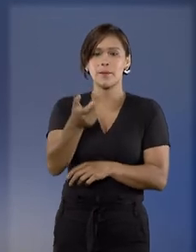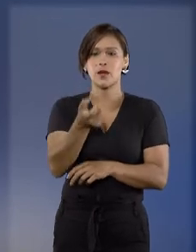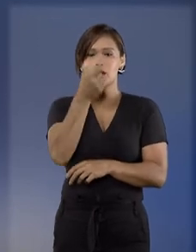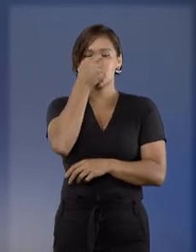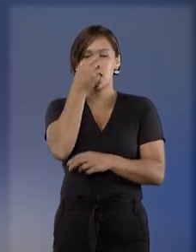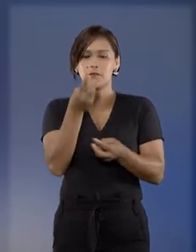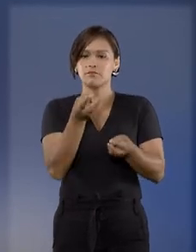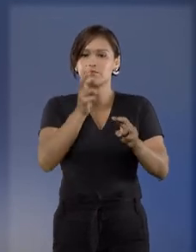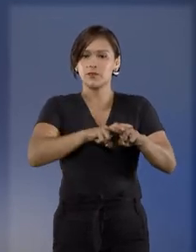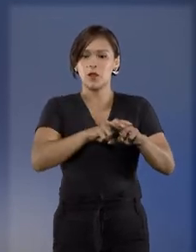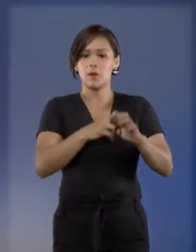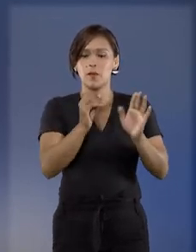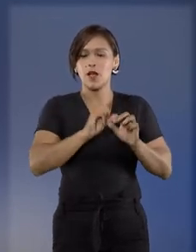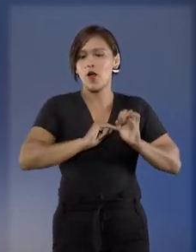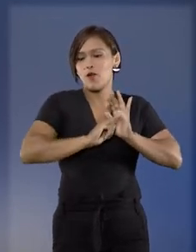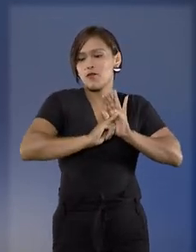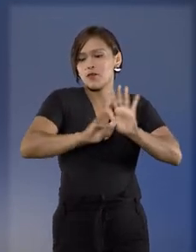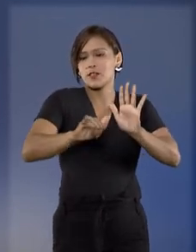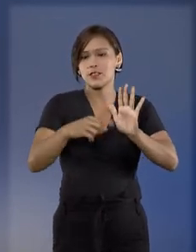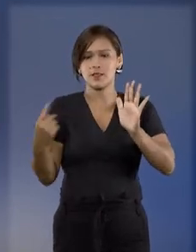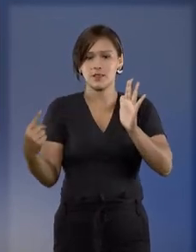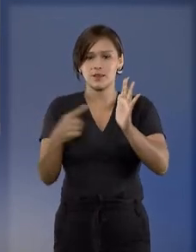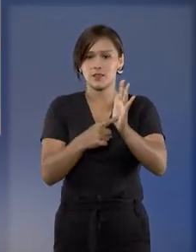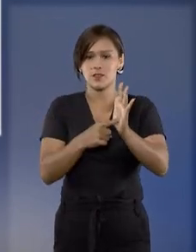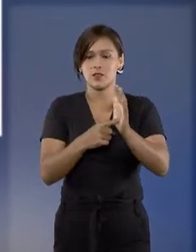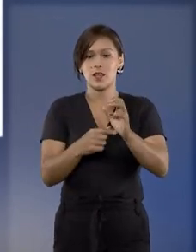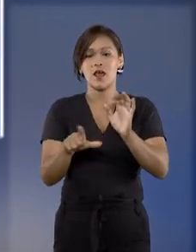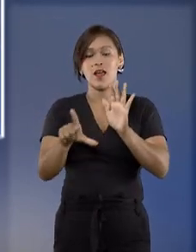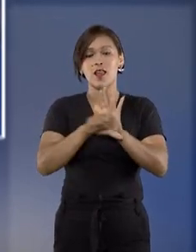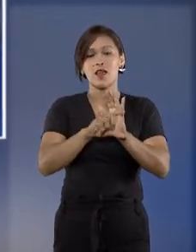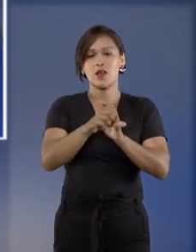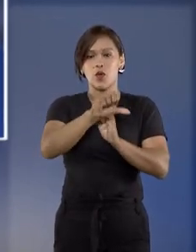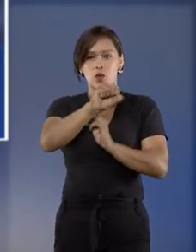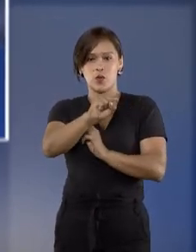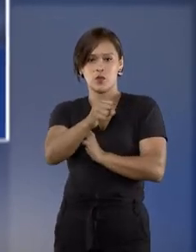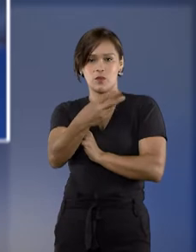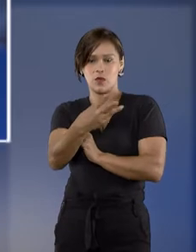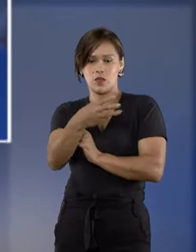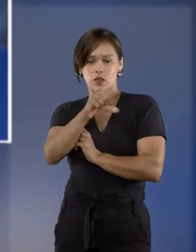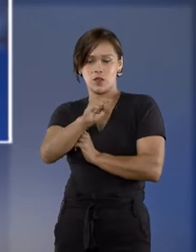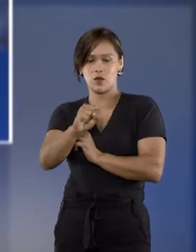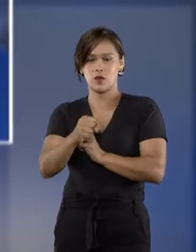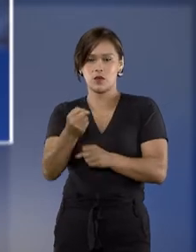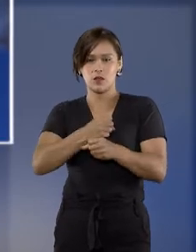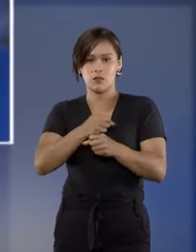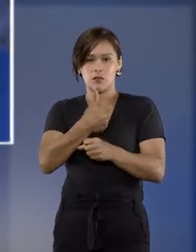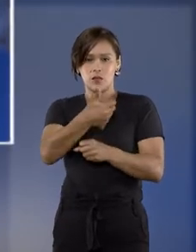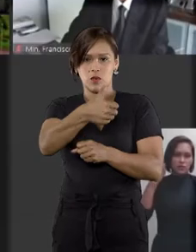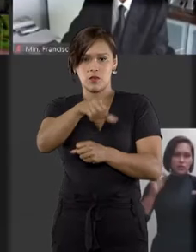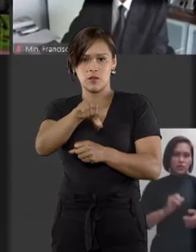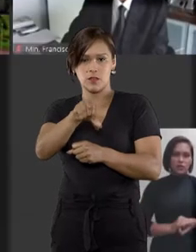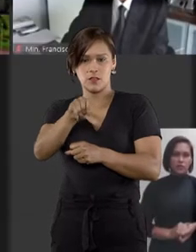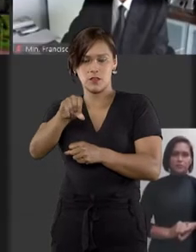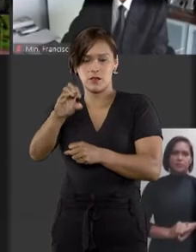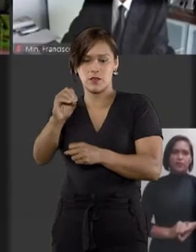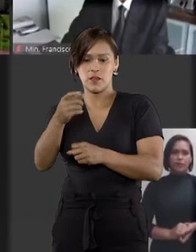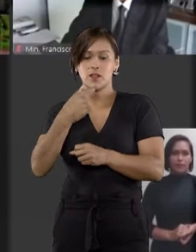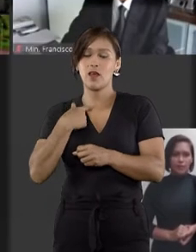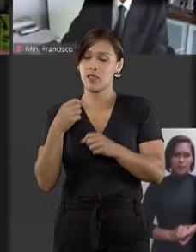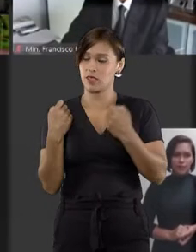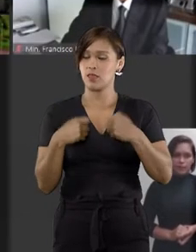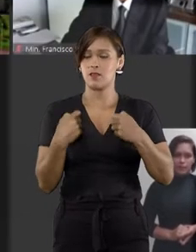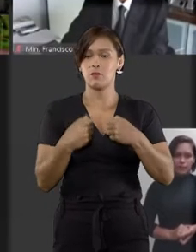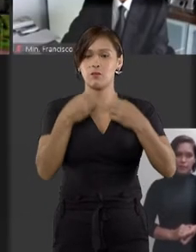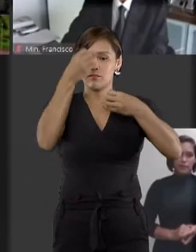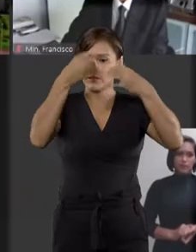prisão do pastor para oferecer a denúncia, como prevê a Lei nº.038, de 1990, e alegou ainda